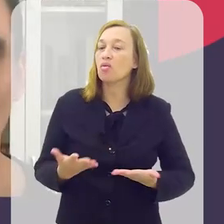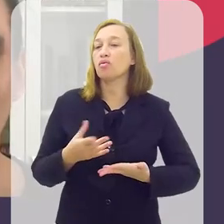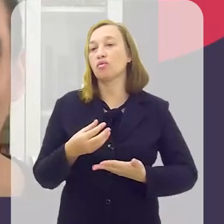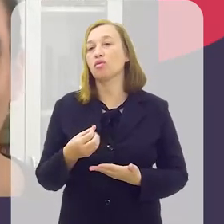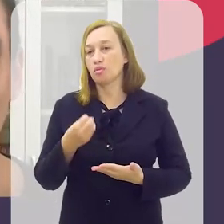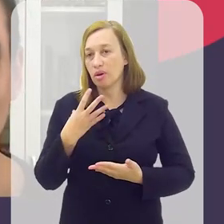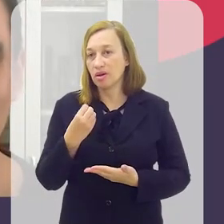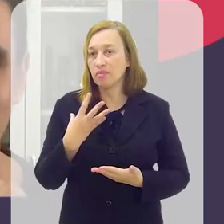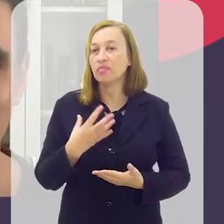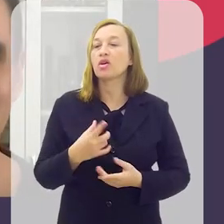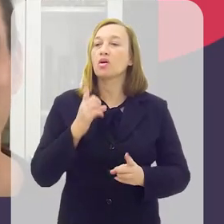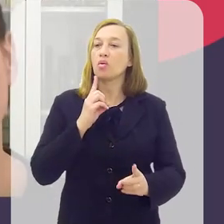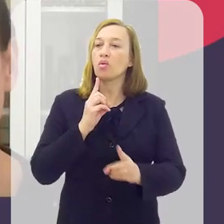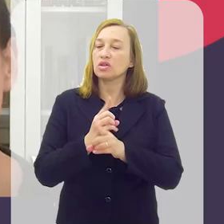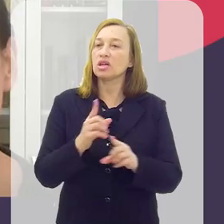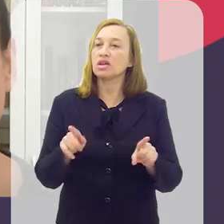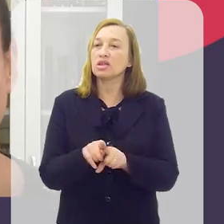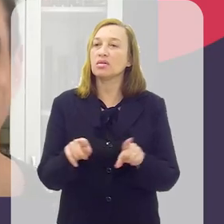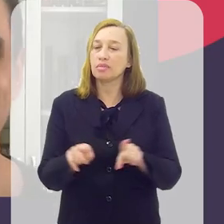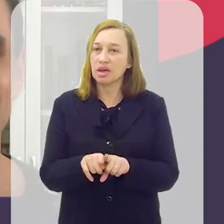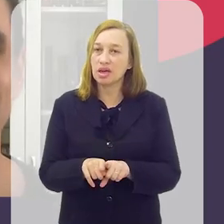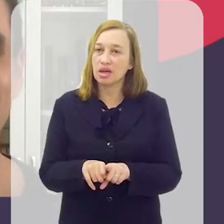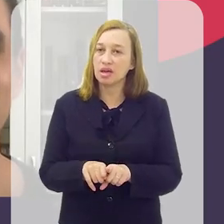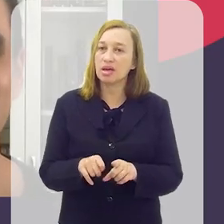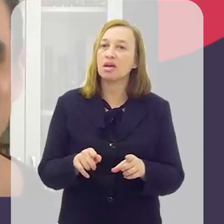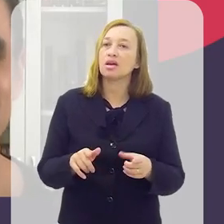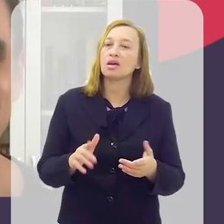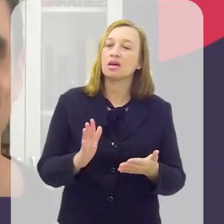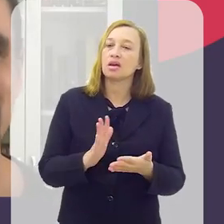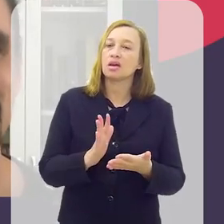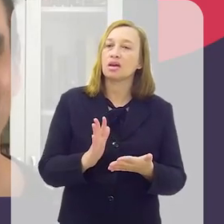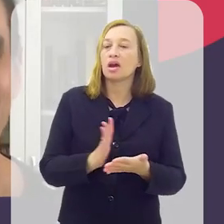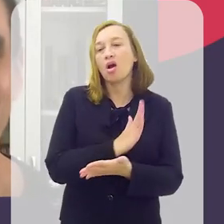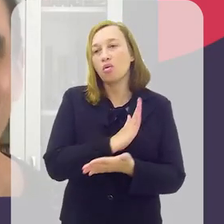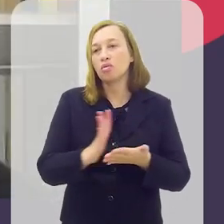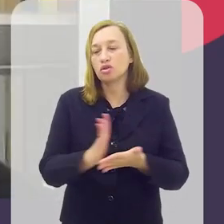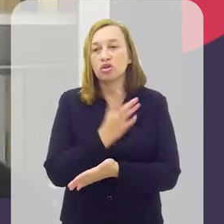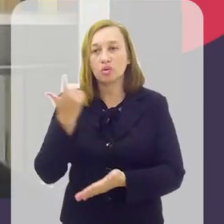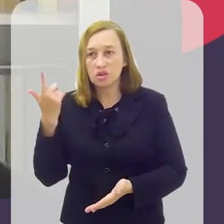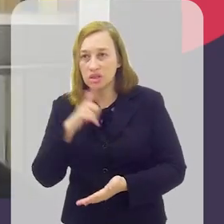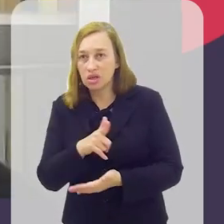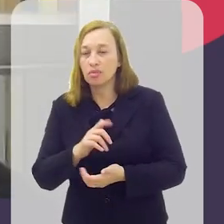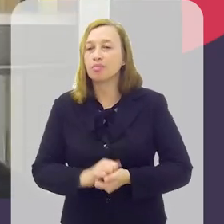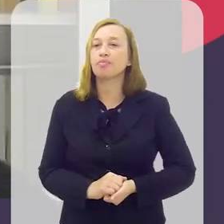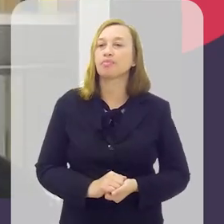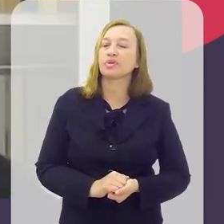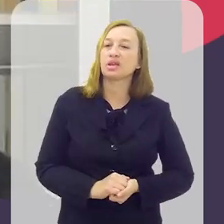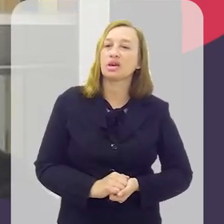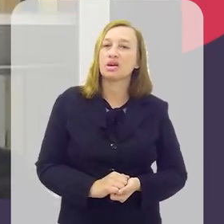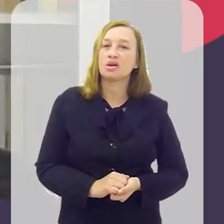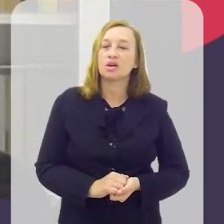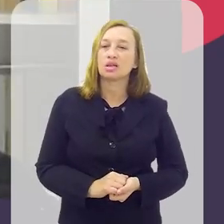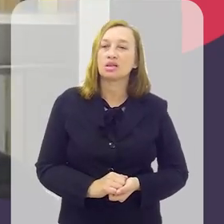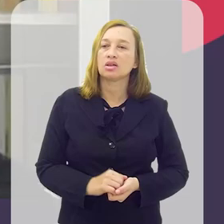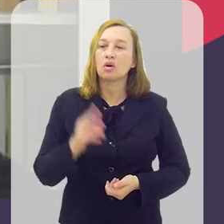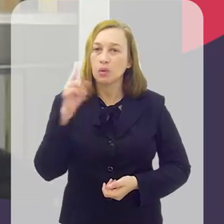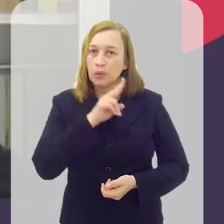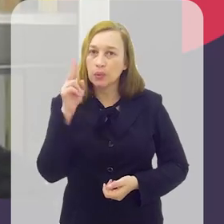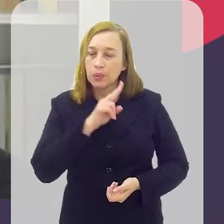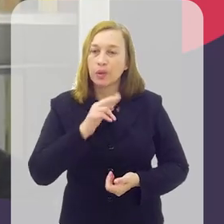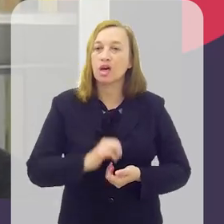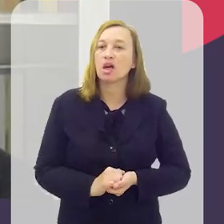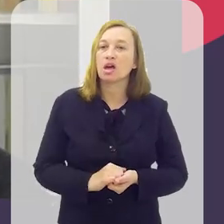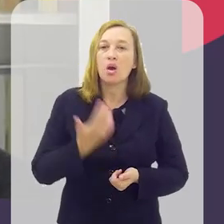então, foi bem. Eu também encontrei, inclusive, a empresa citada em alguns desses casos, né? E, bom, sobre a